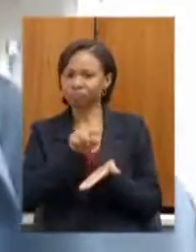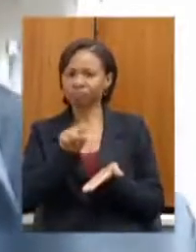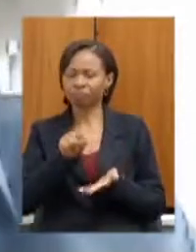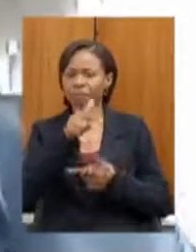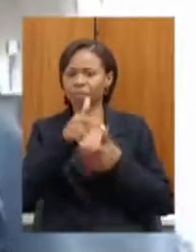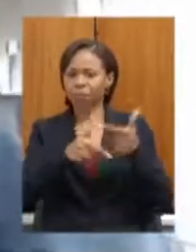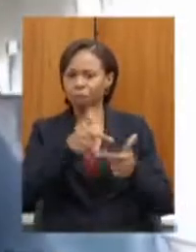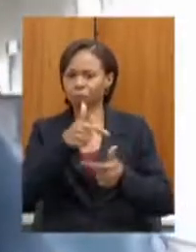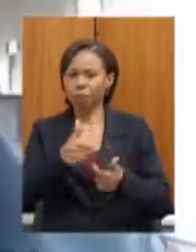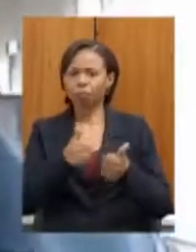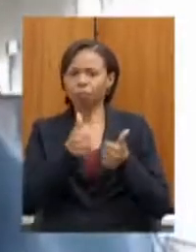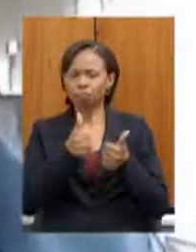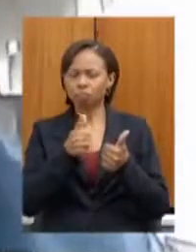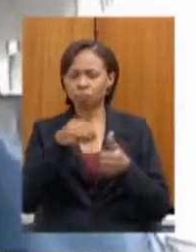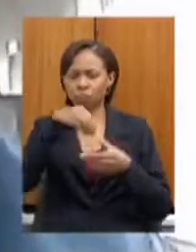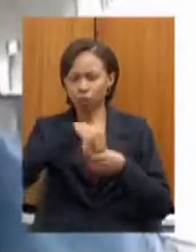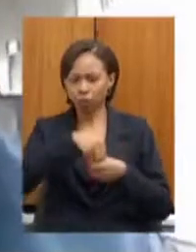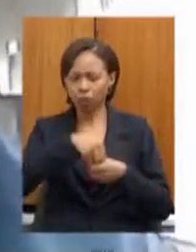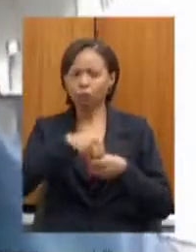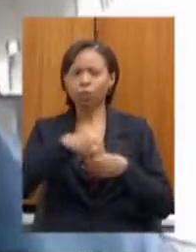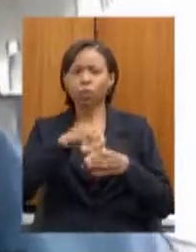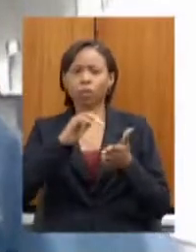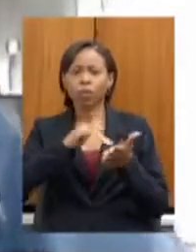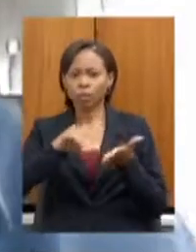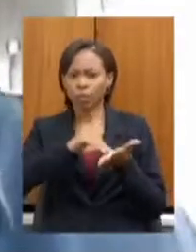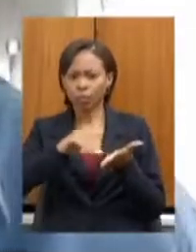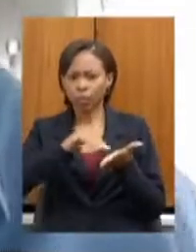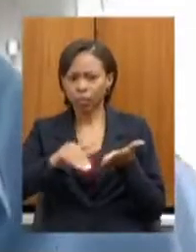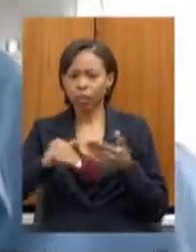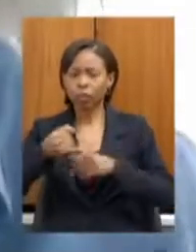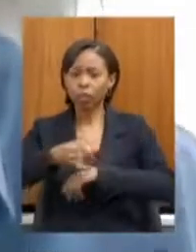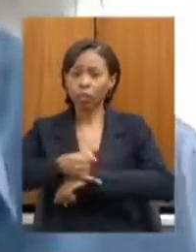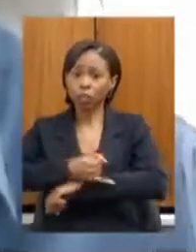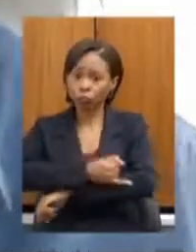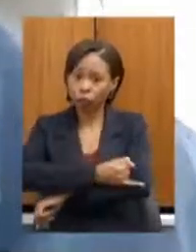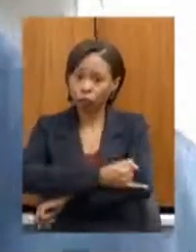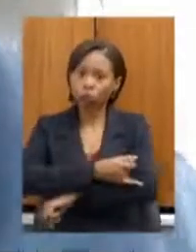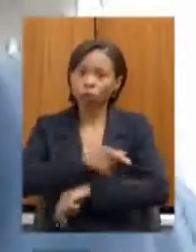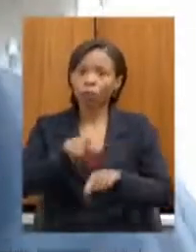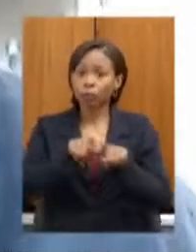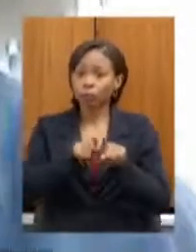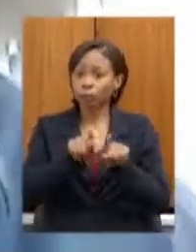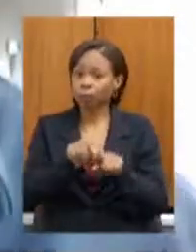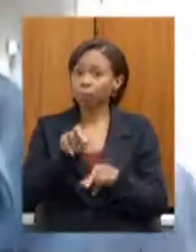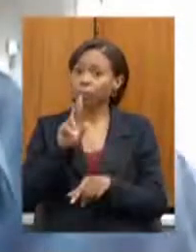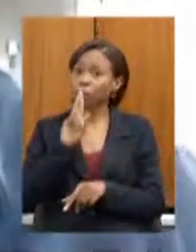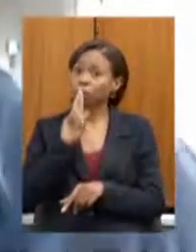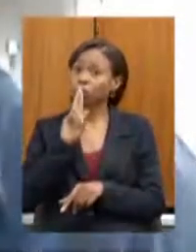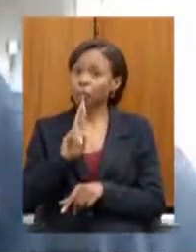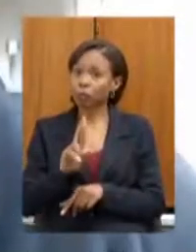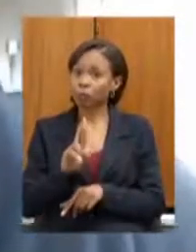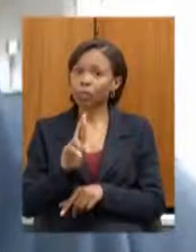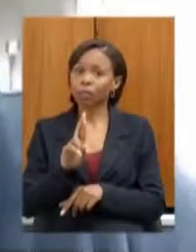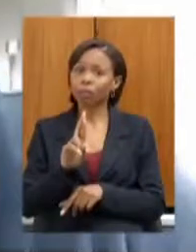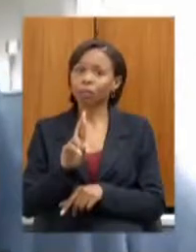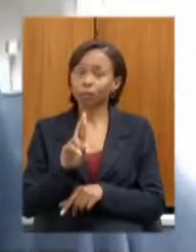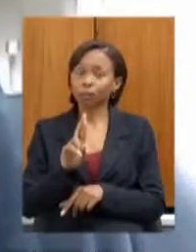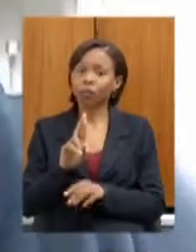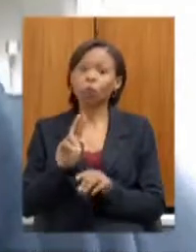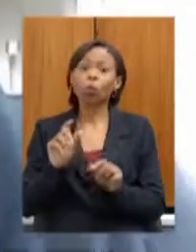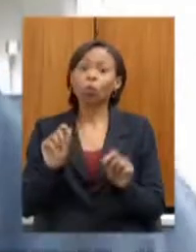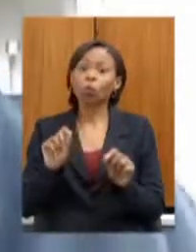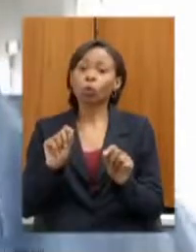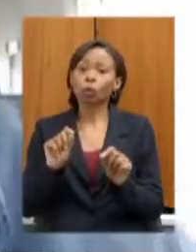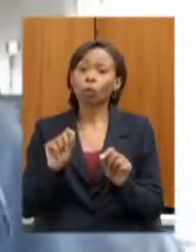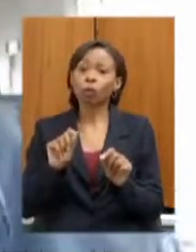Secretaria de Infraestrutura e ao mesmo tempo respondendo à altura a substituição que foi feita